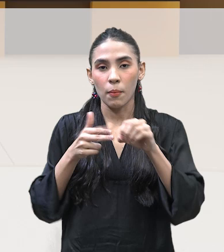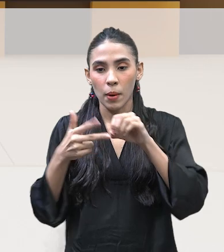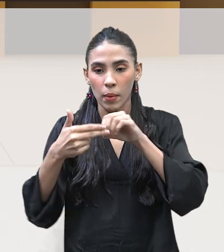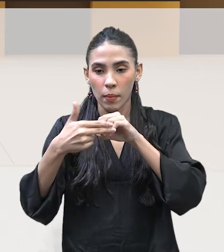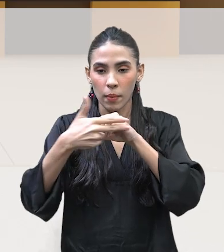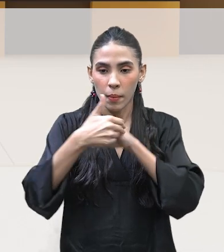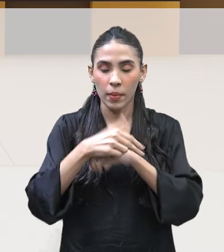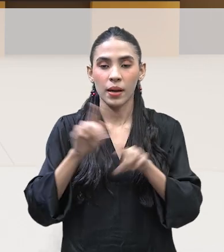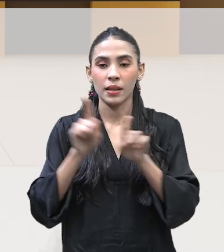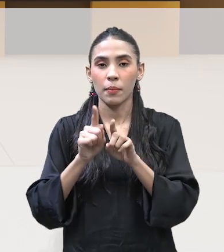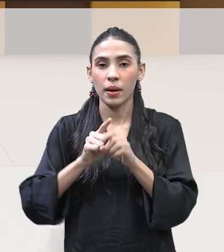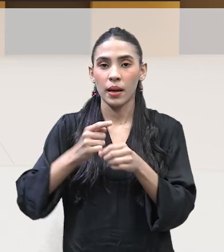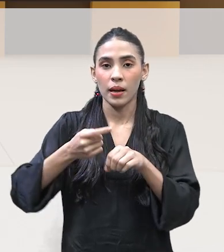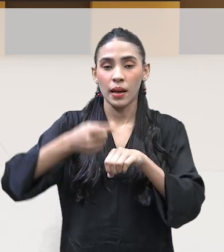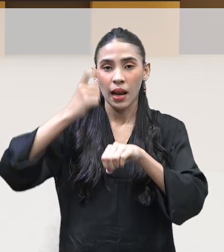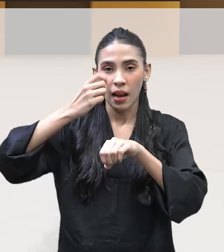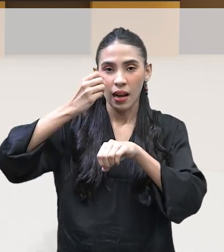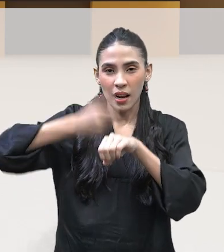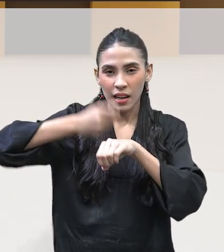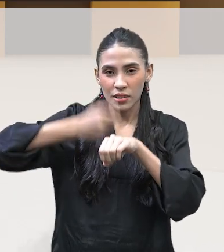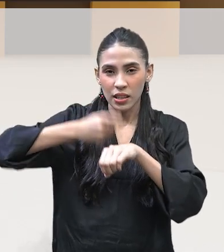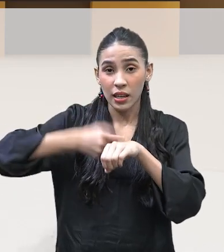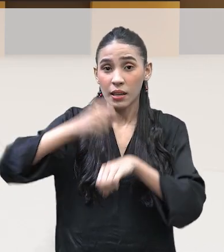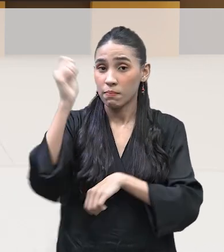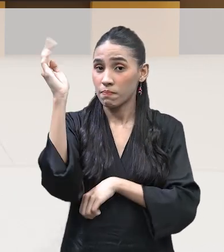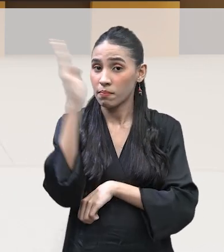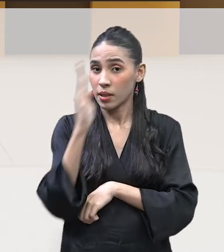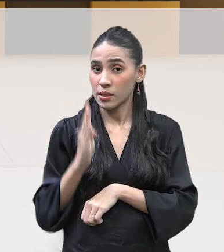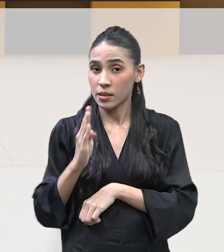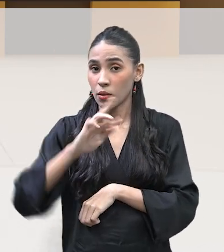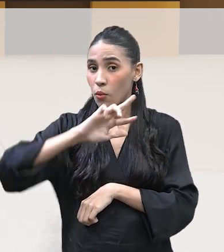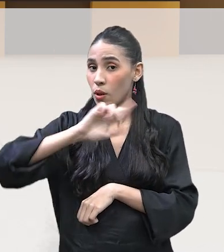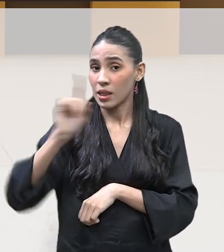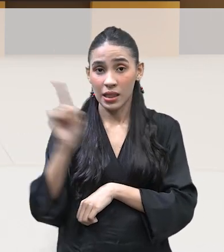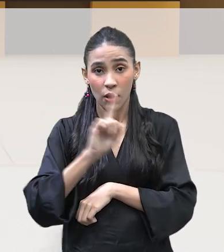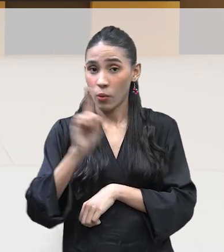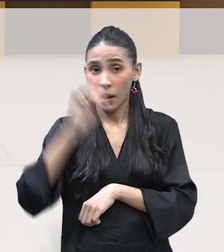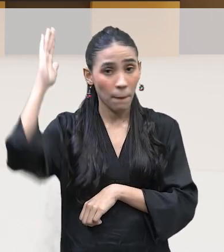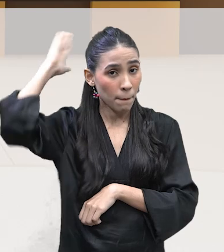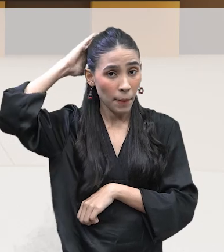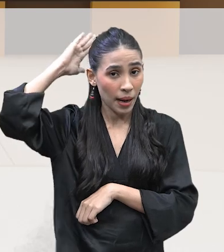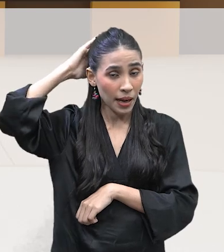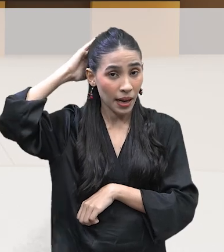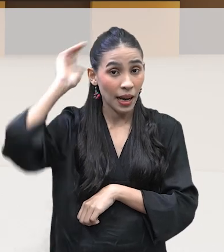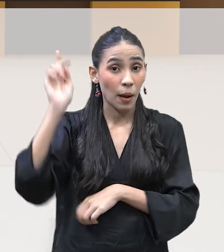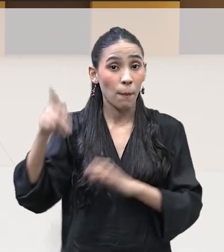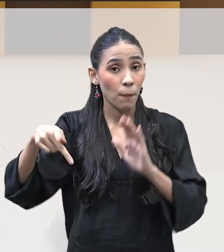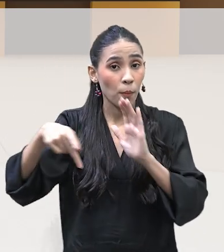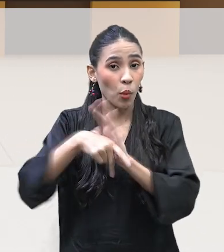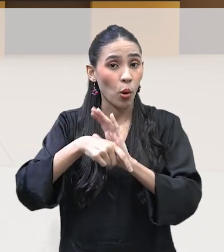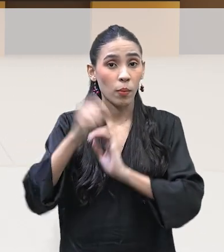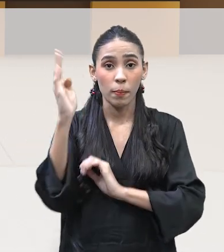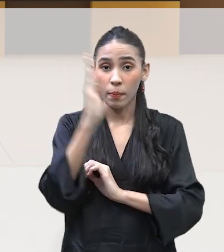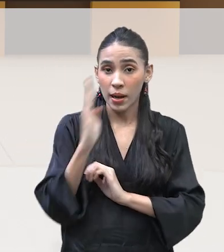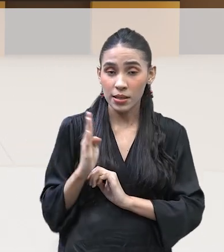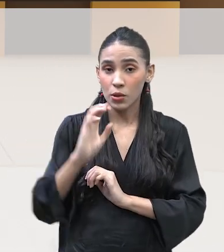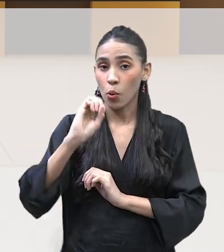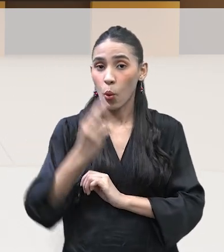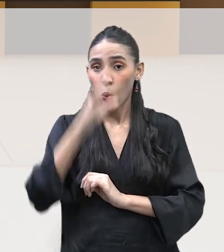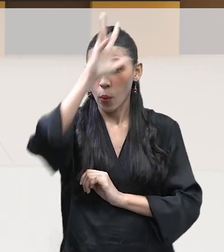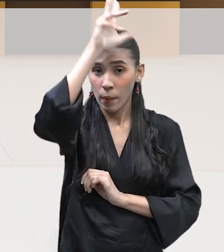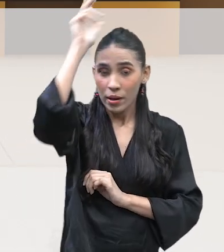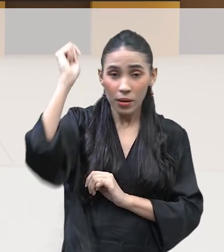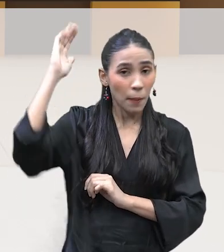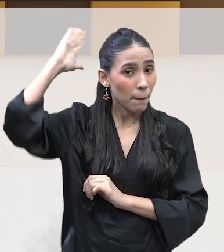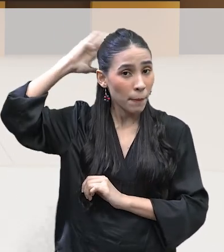da castanha do Brasil. Castanha não é do Pará, é castanha do Brasil ou do Amazonas, porque o